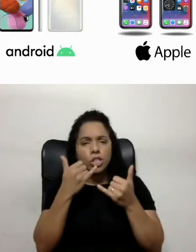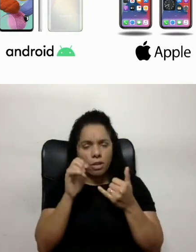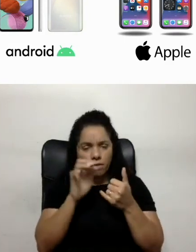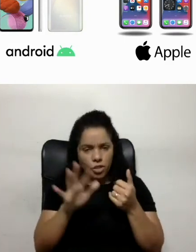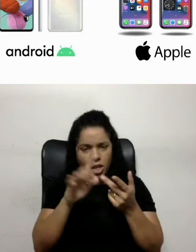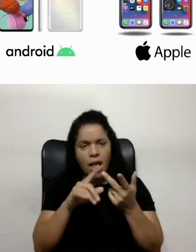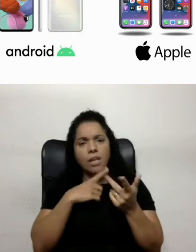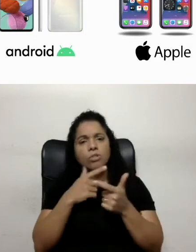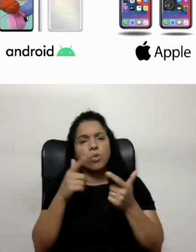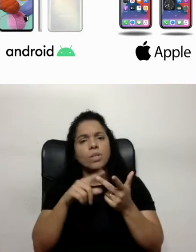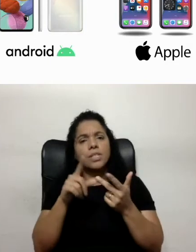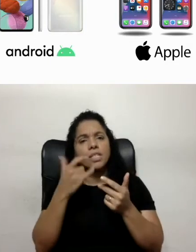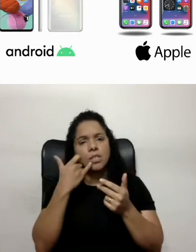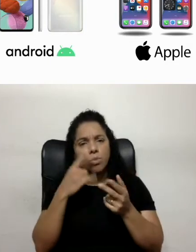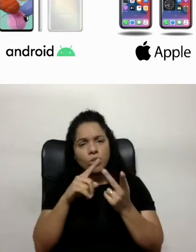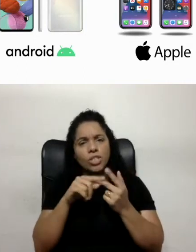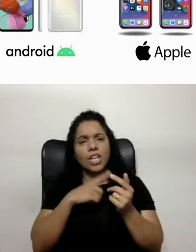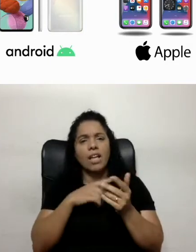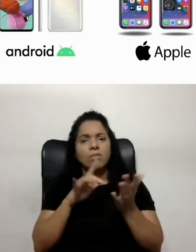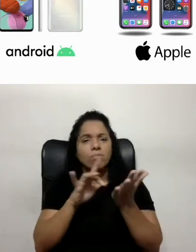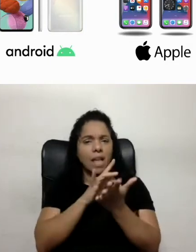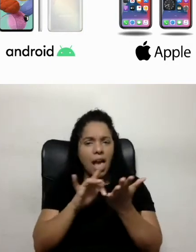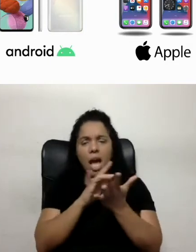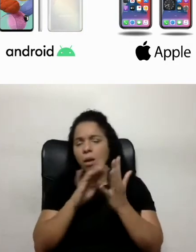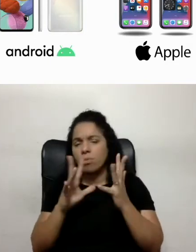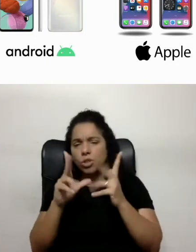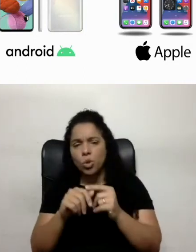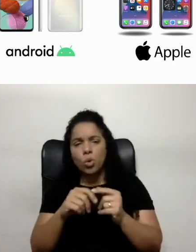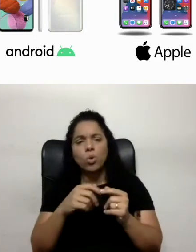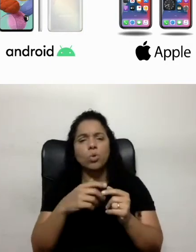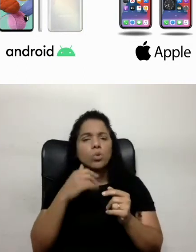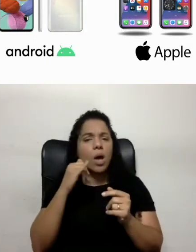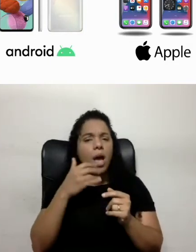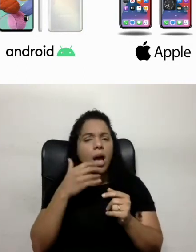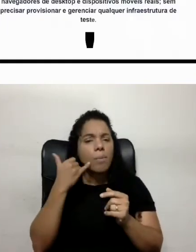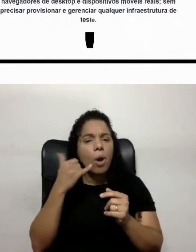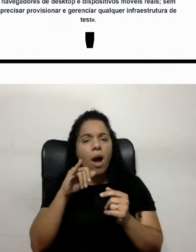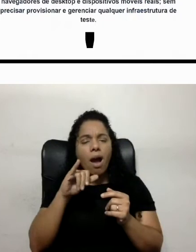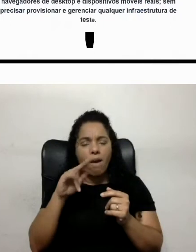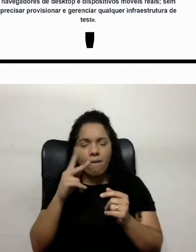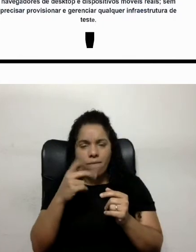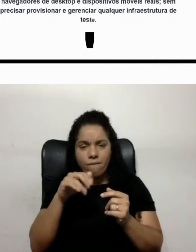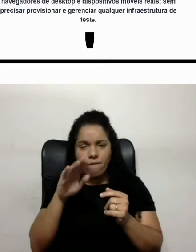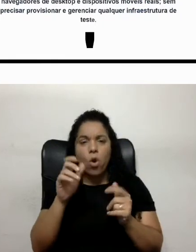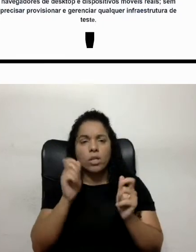dispositivos de tablet, de tudo isso, o iPhone, ele permite que a gente faça esses testes